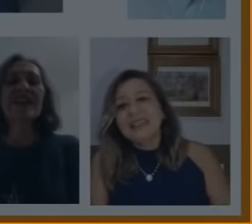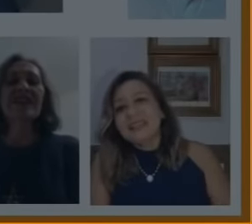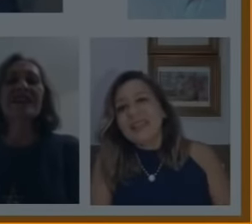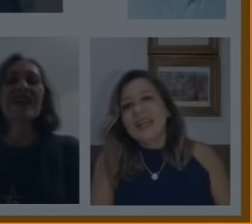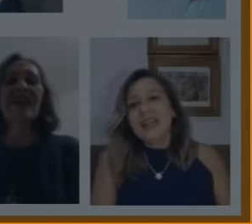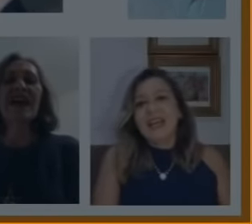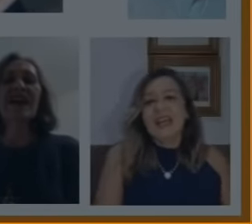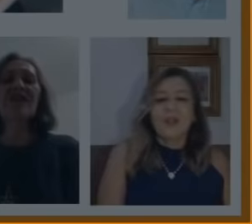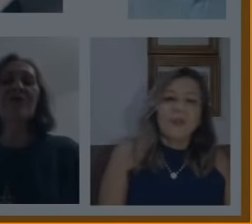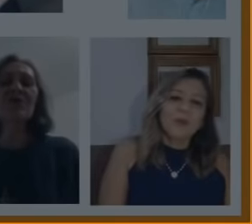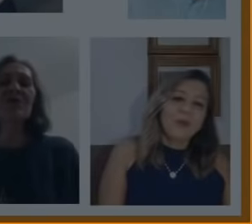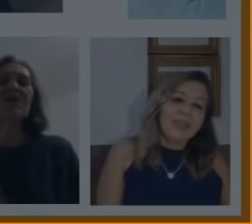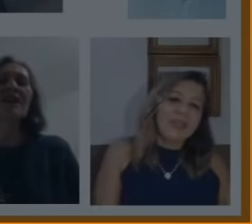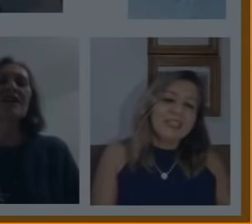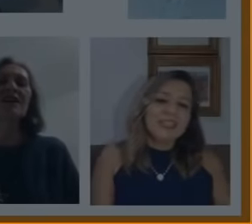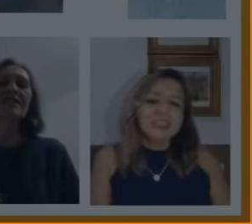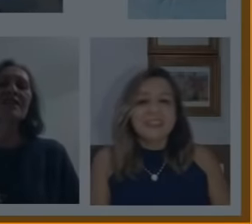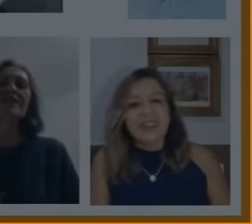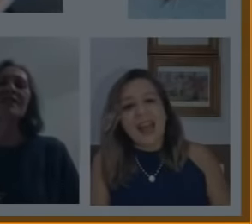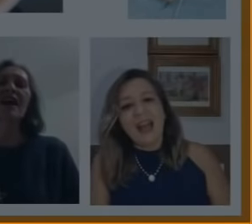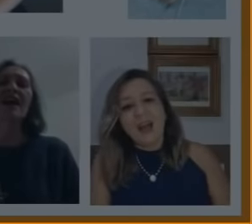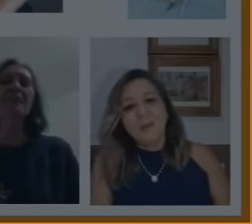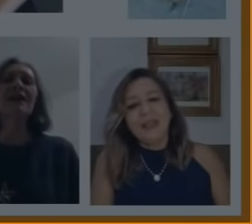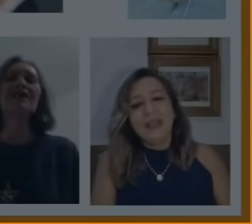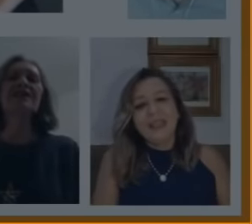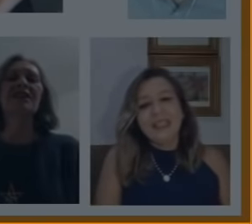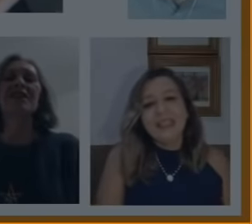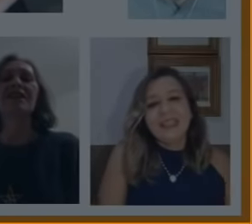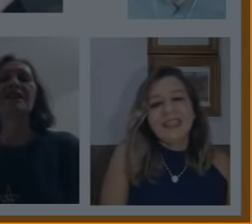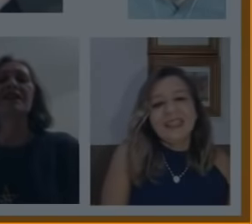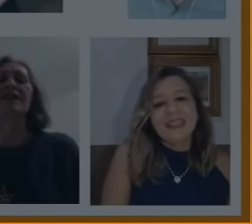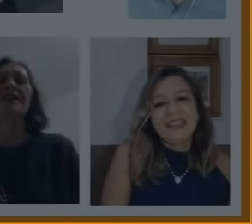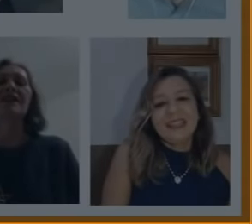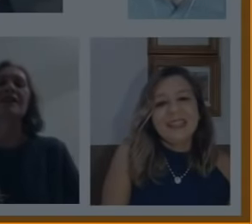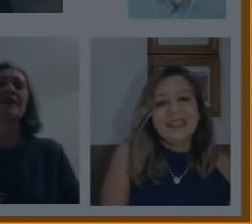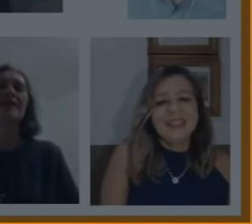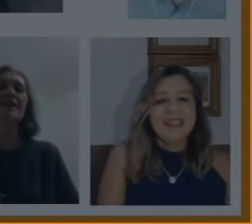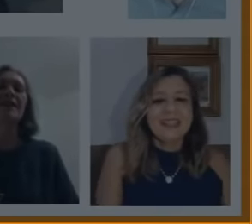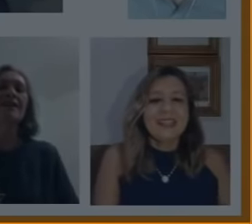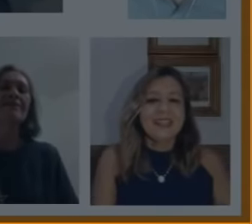que nada será como antes amanhã